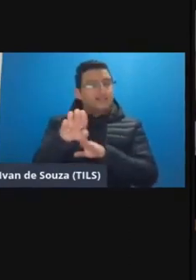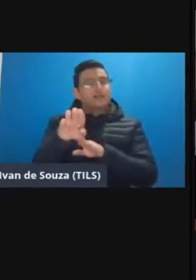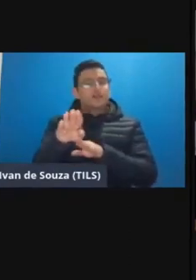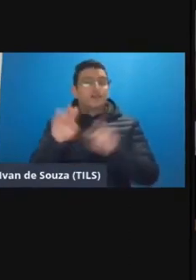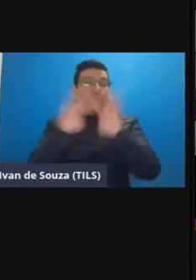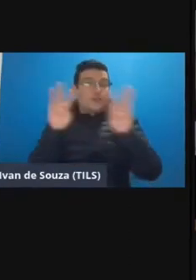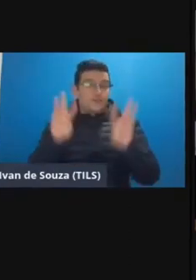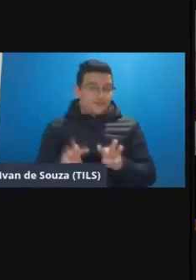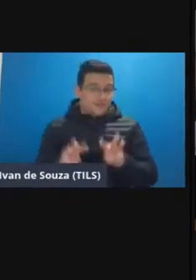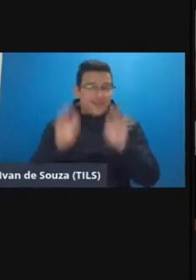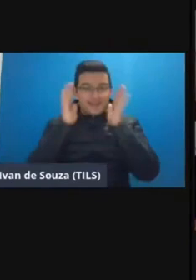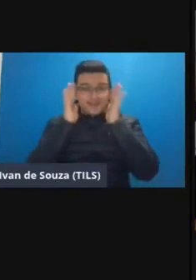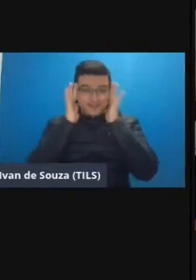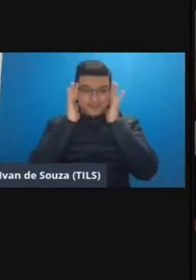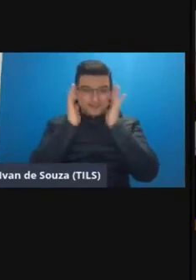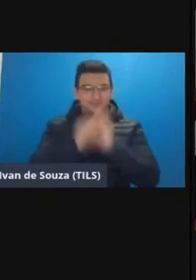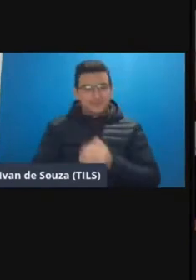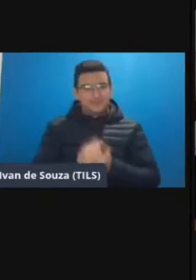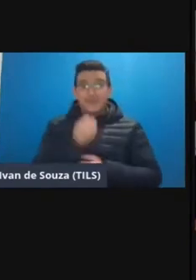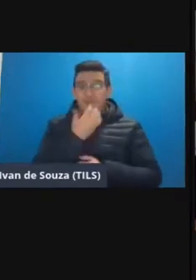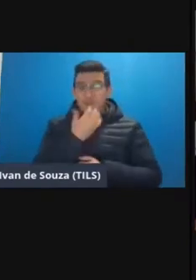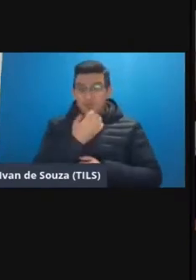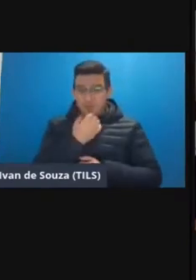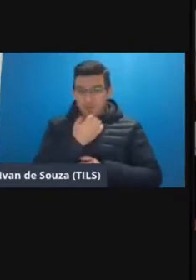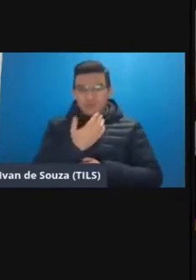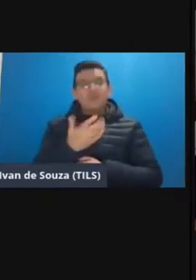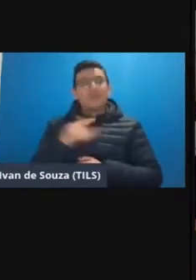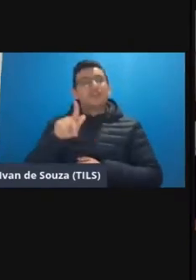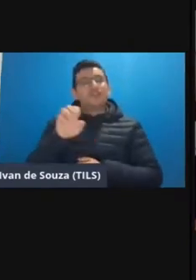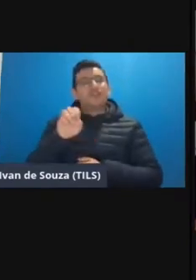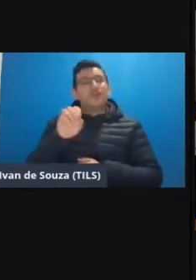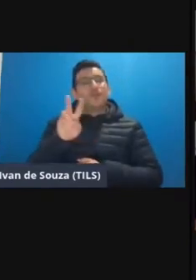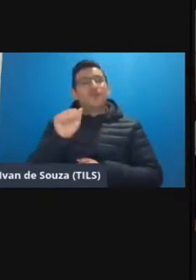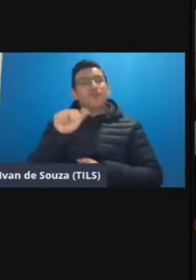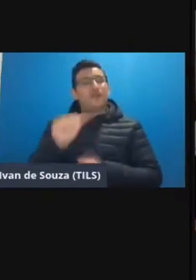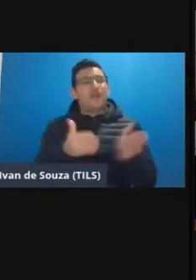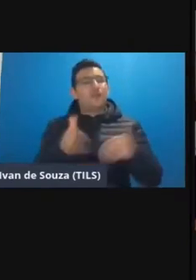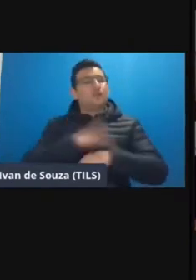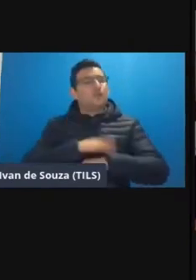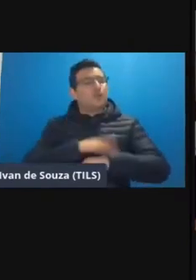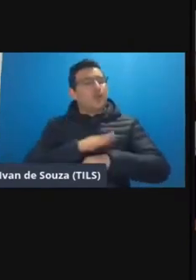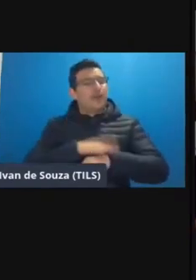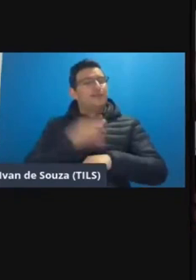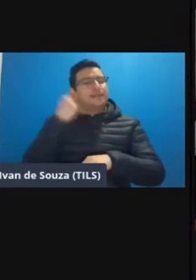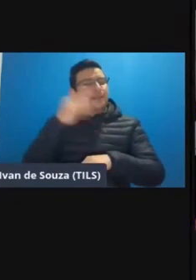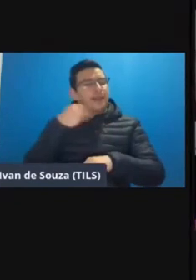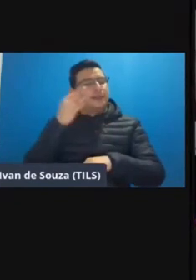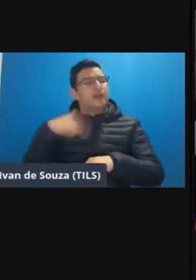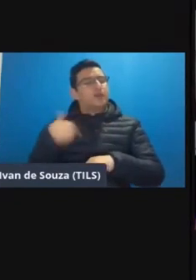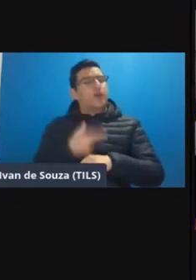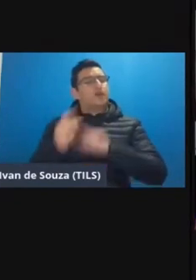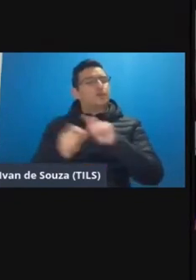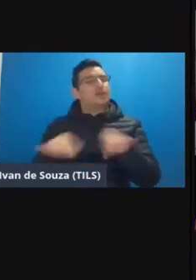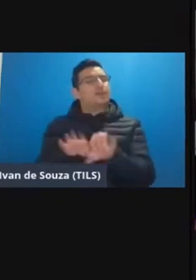UFR muito bom Giovana é e durante nas vivências a gente foi